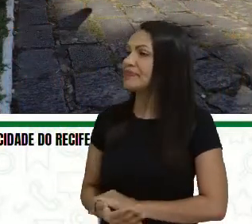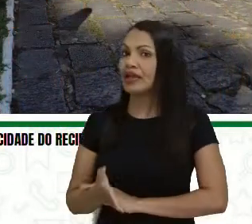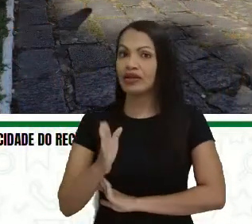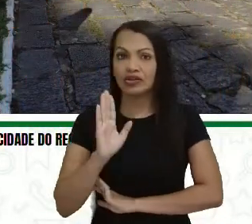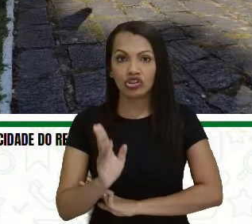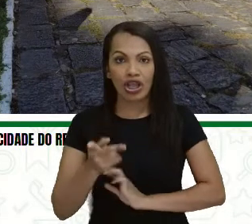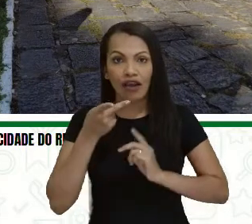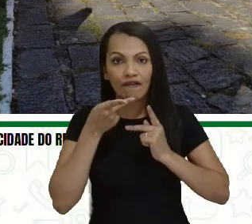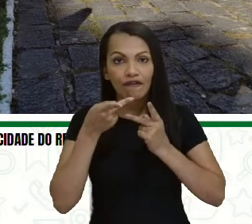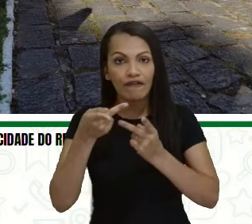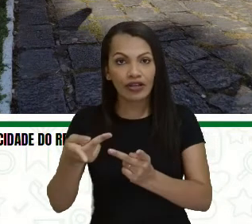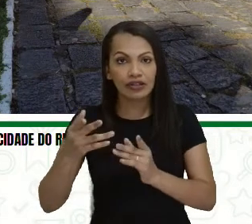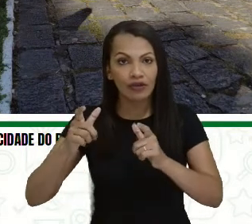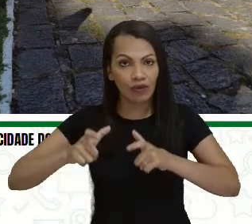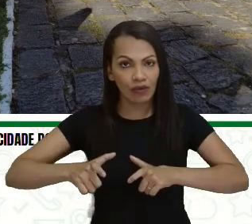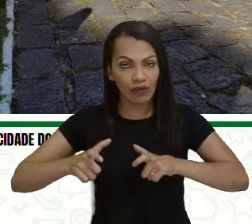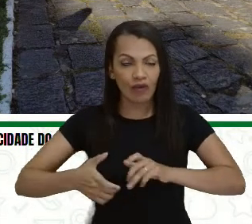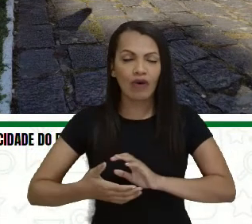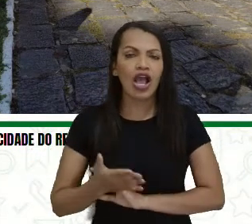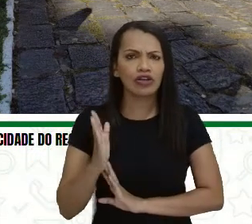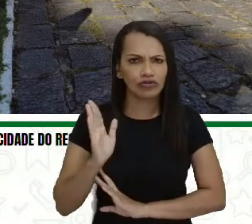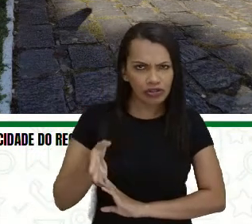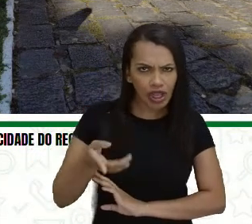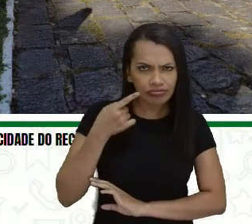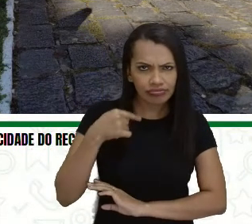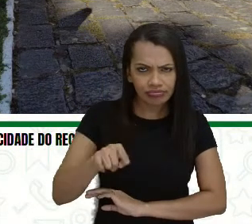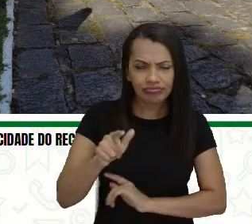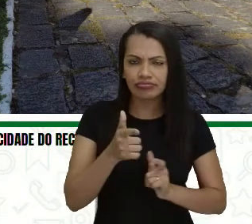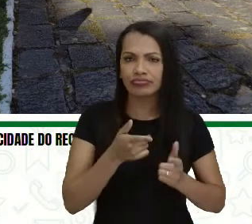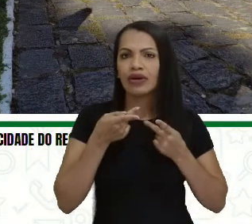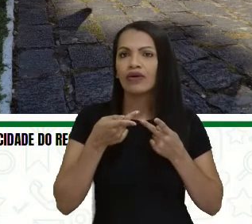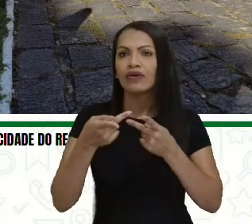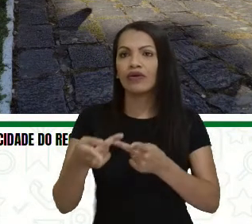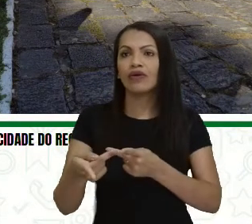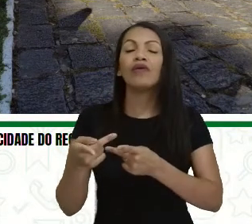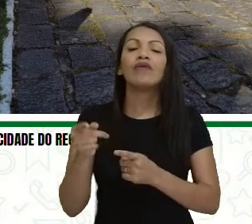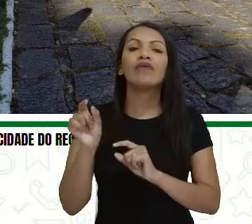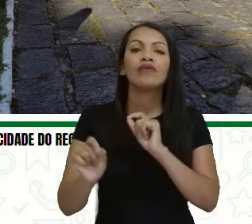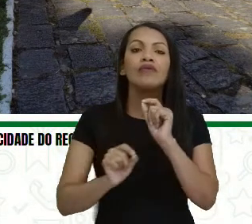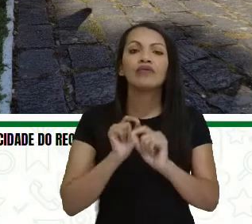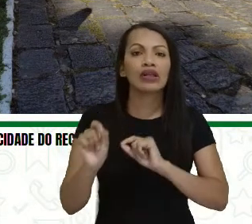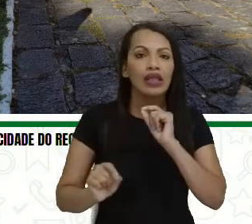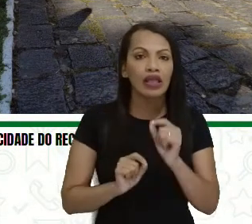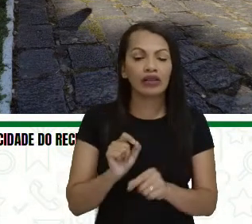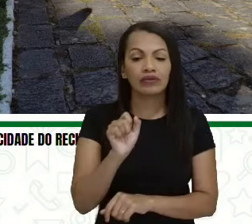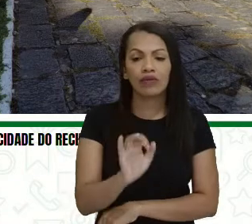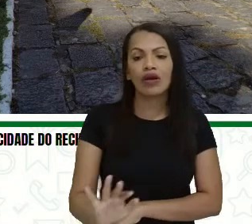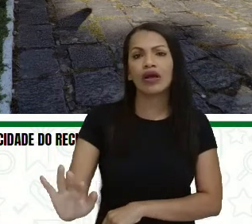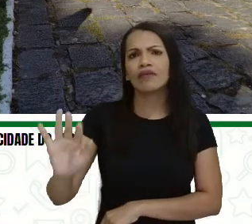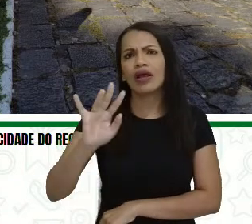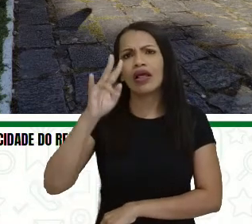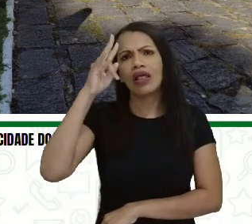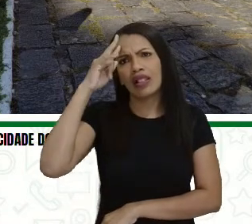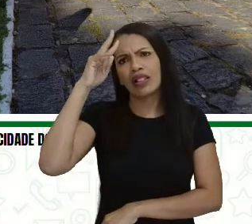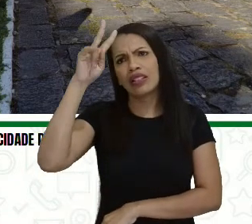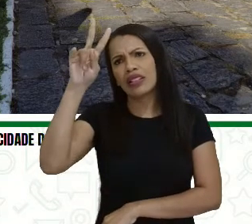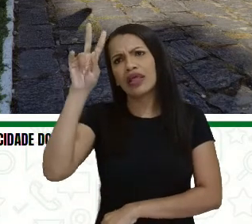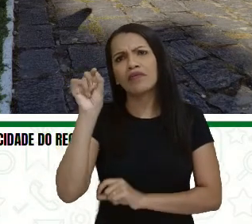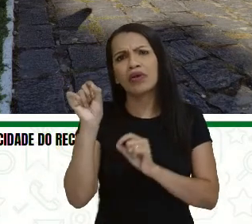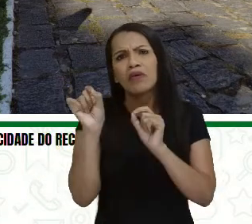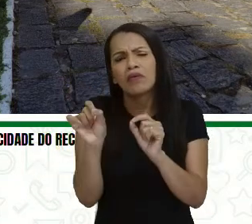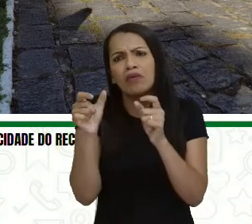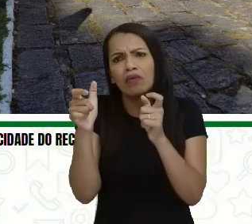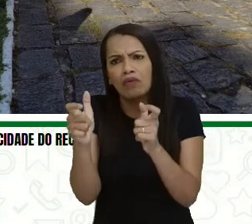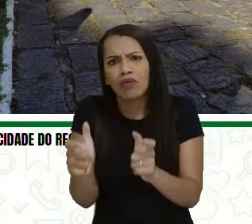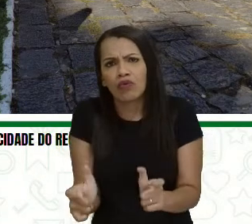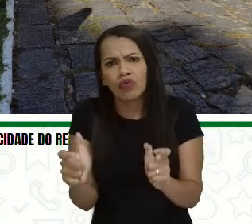esse lugar? Você presta atenção na imagem, veja se você resgata esse local